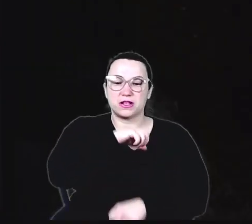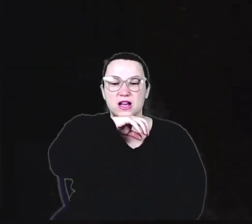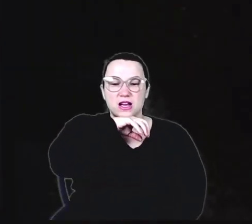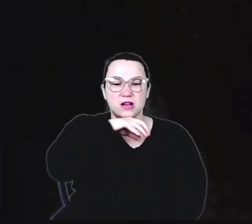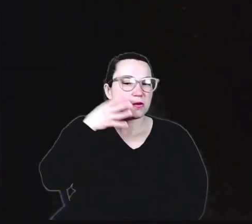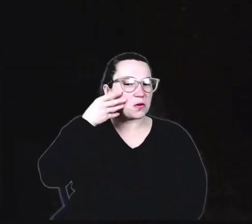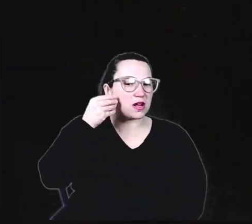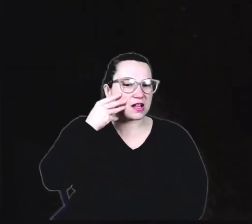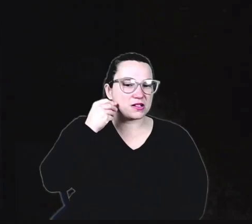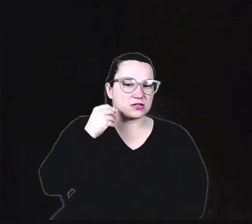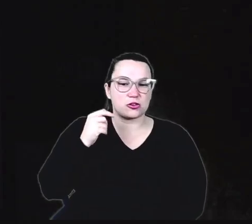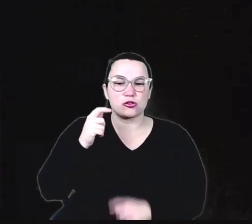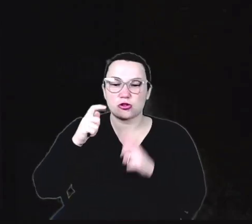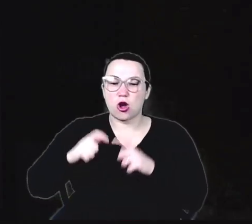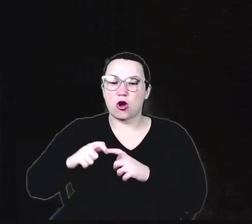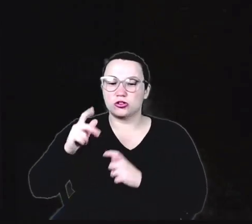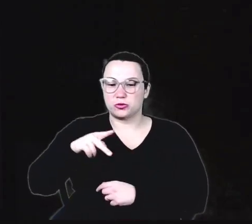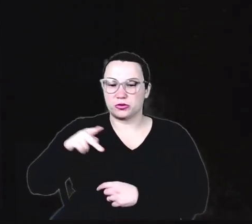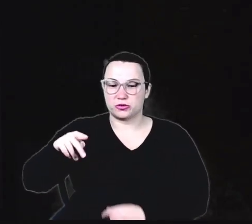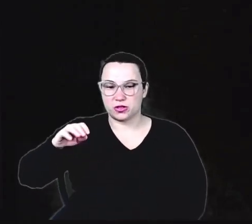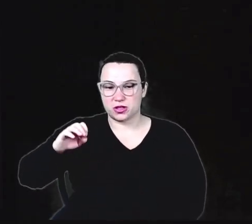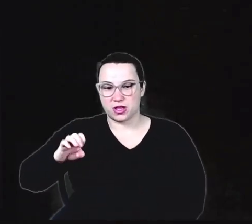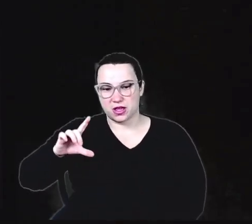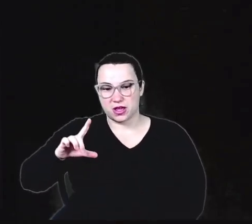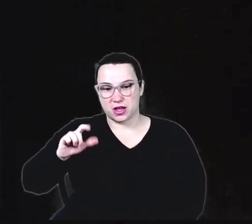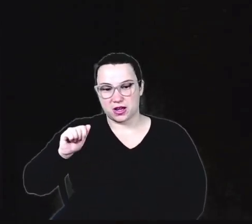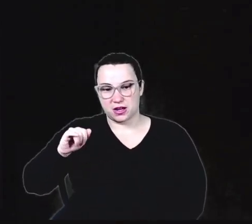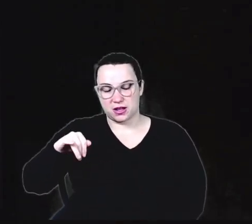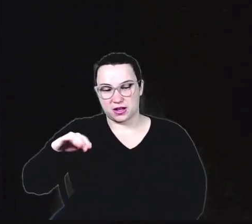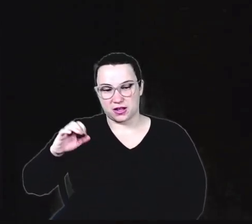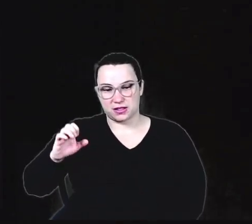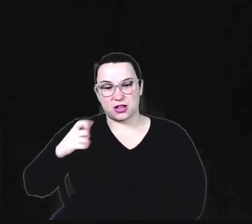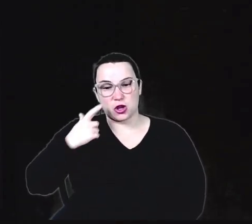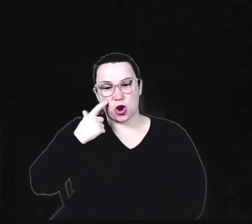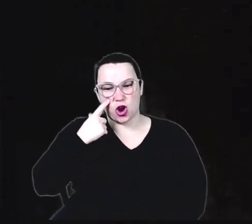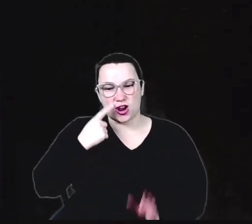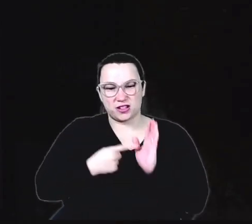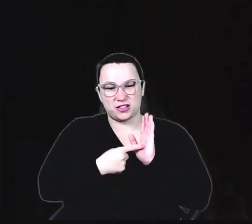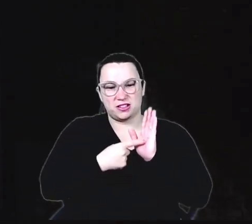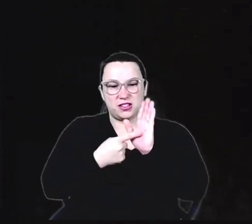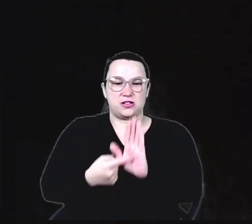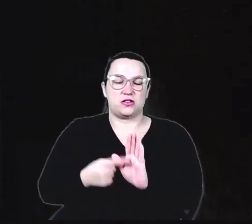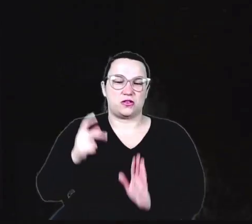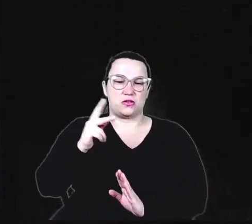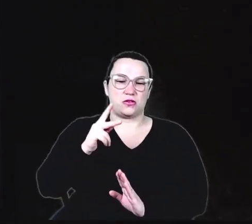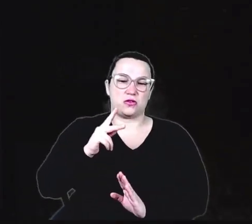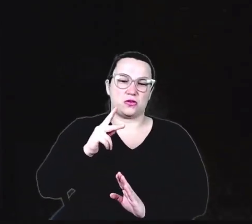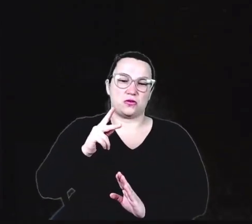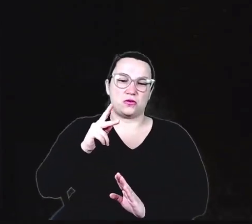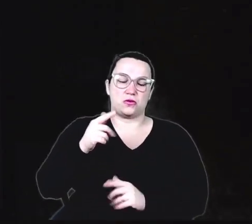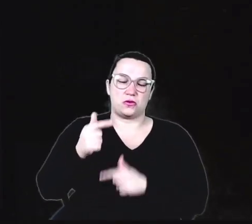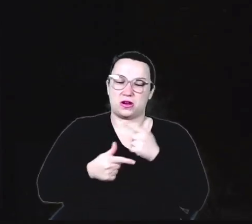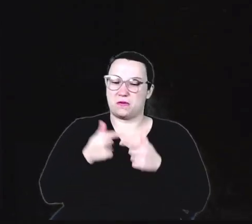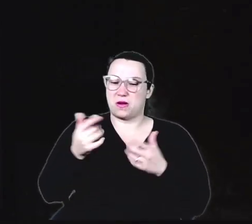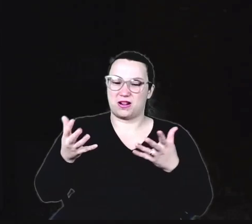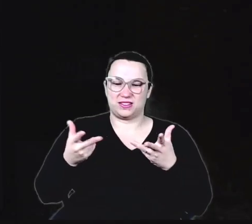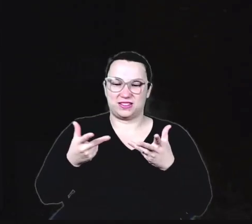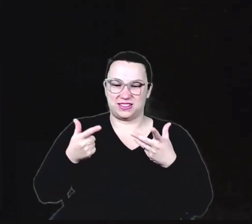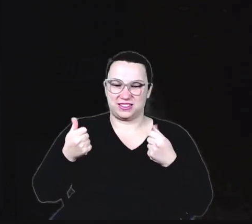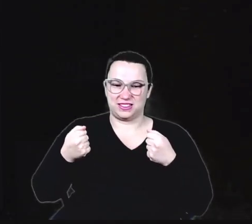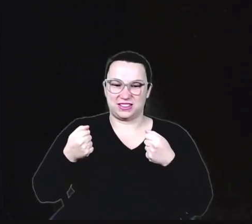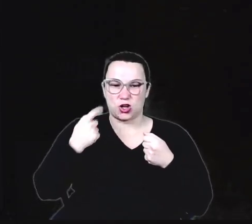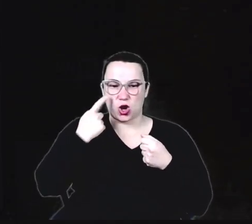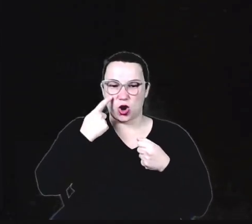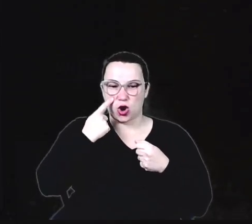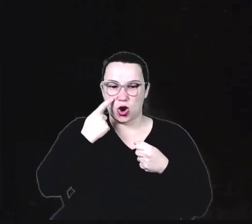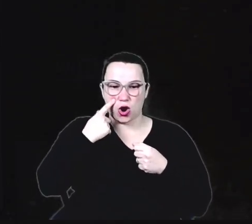Na casa da prof. Elaine. E eu não poderia perder, né, de mostrar para vocês o trabalho incrível que essa mulher vem fazendo. Por isso, acompanhe e